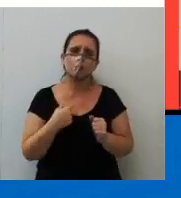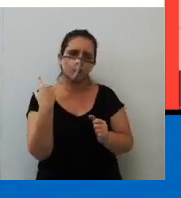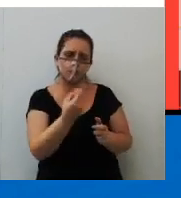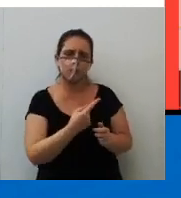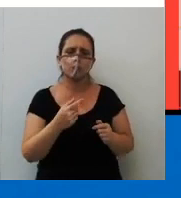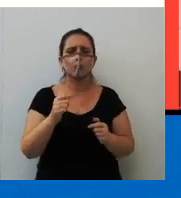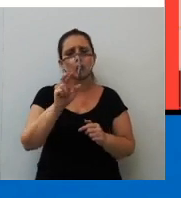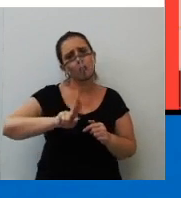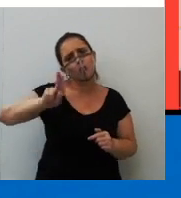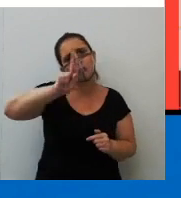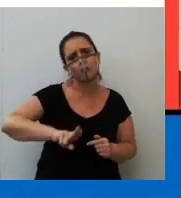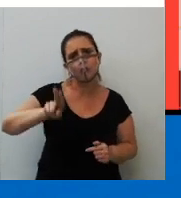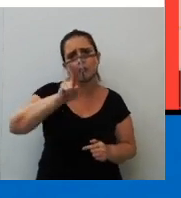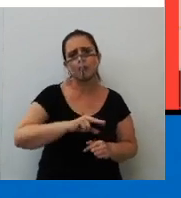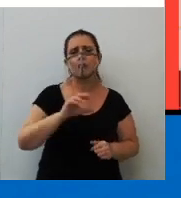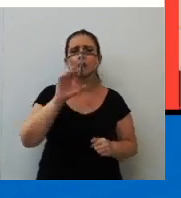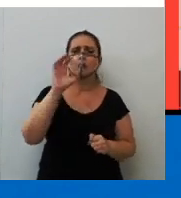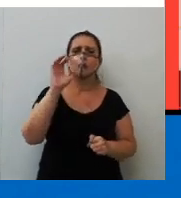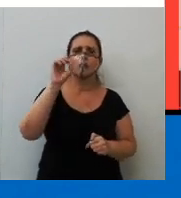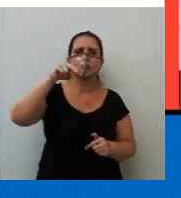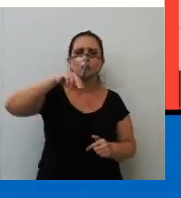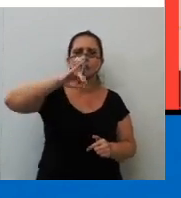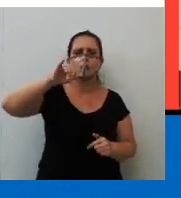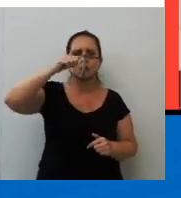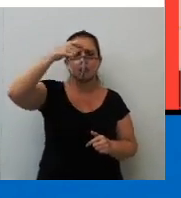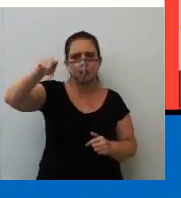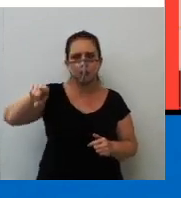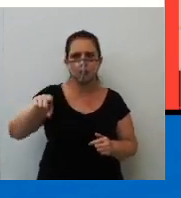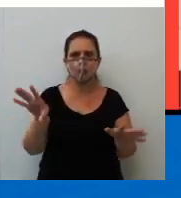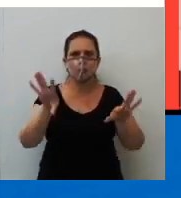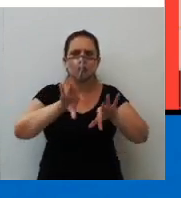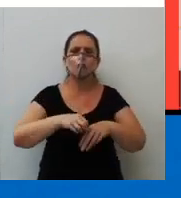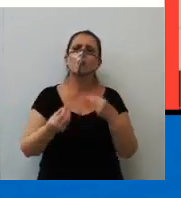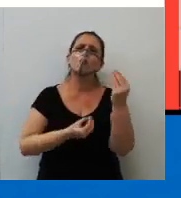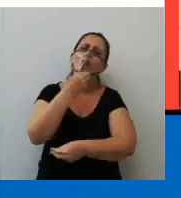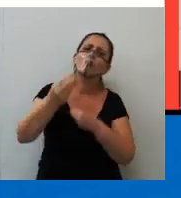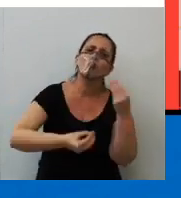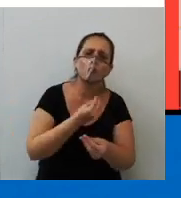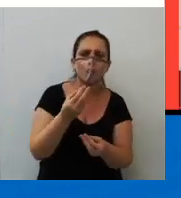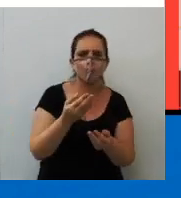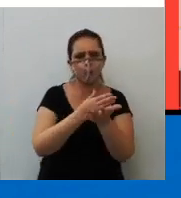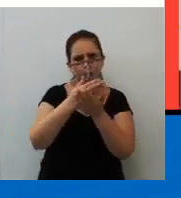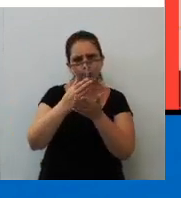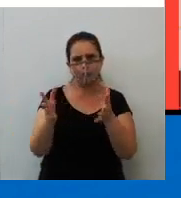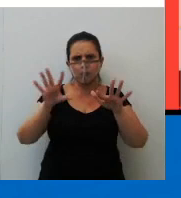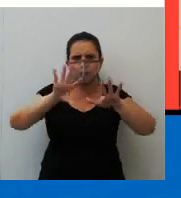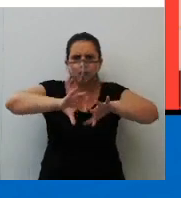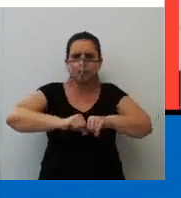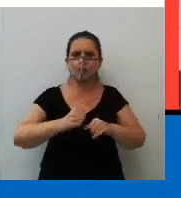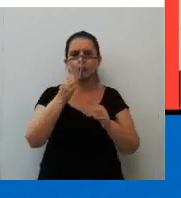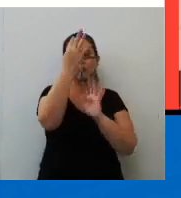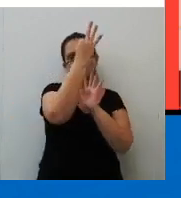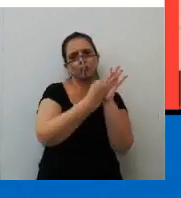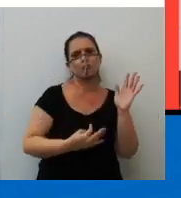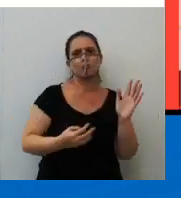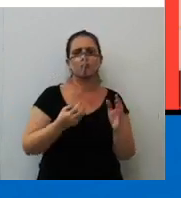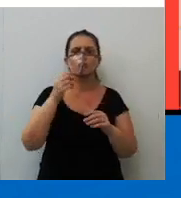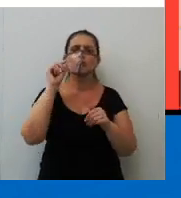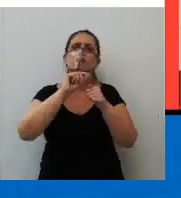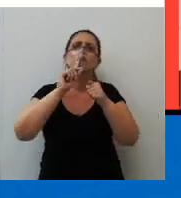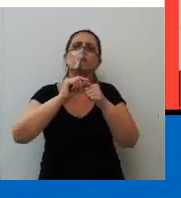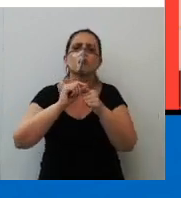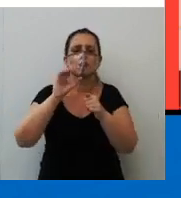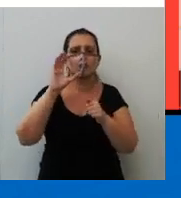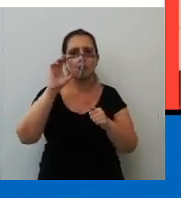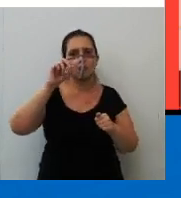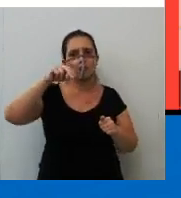conjunções conclusivas. Beleza? Então, como começar a conclusão do teu texto? O que fazer na conclusão do teu